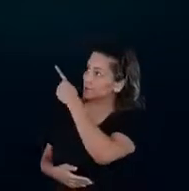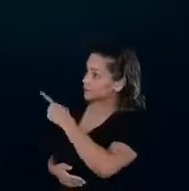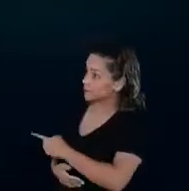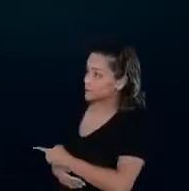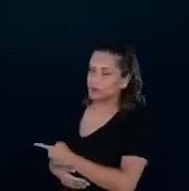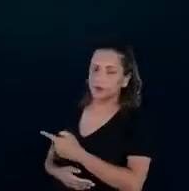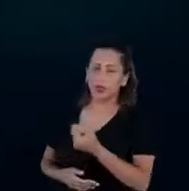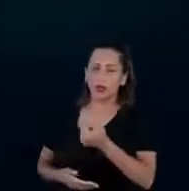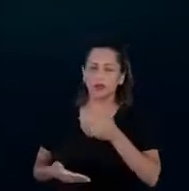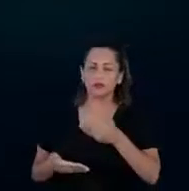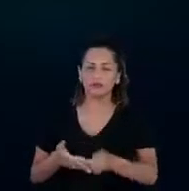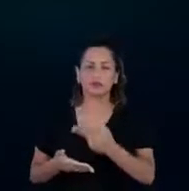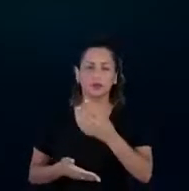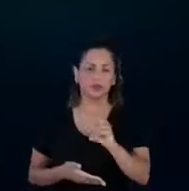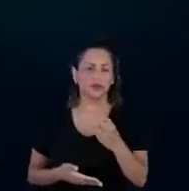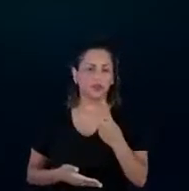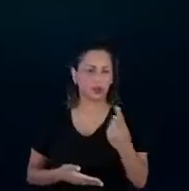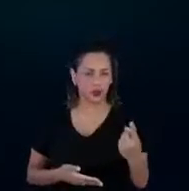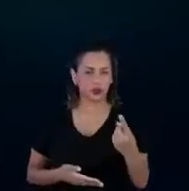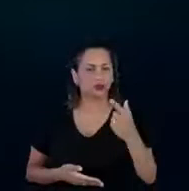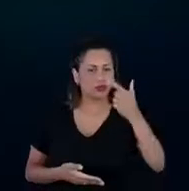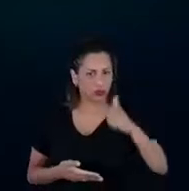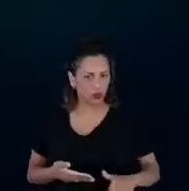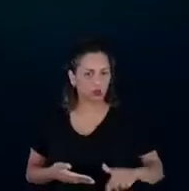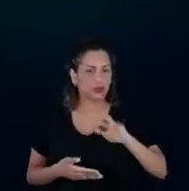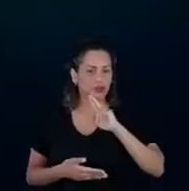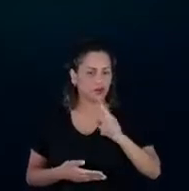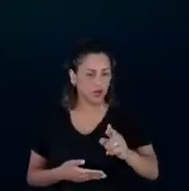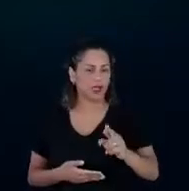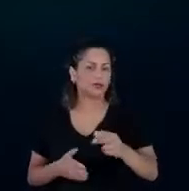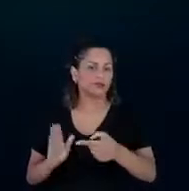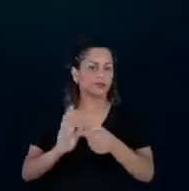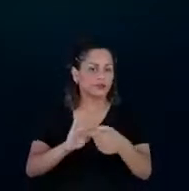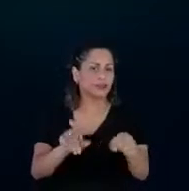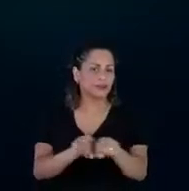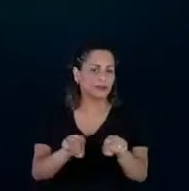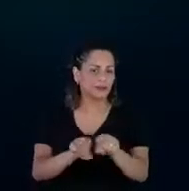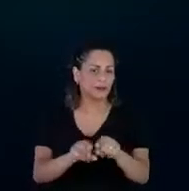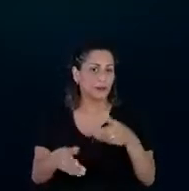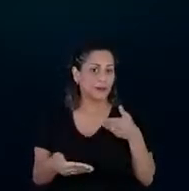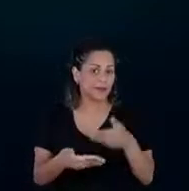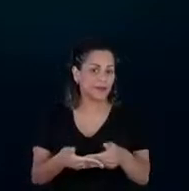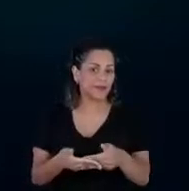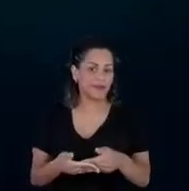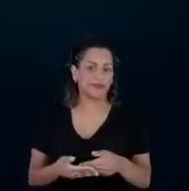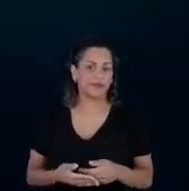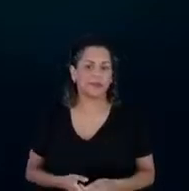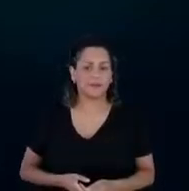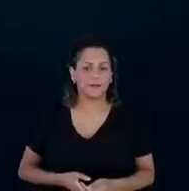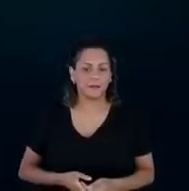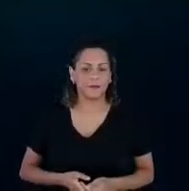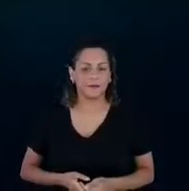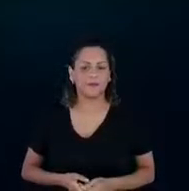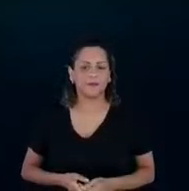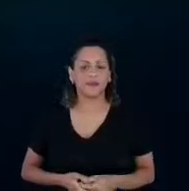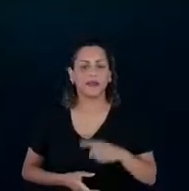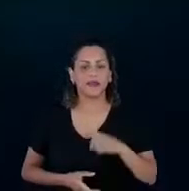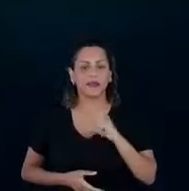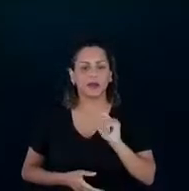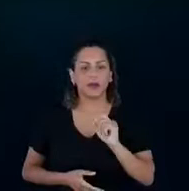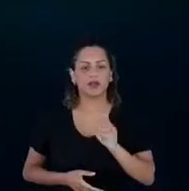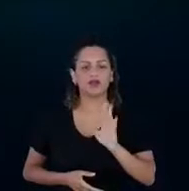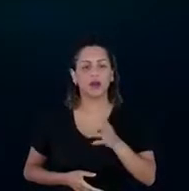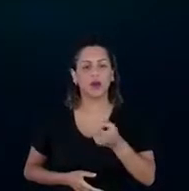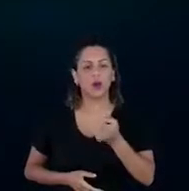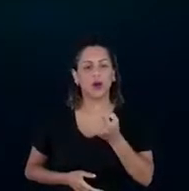mais um ano, então, em breve, gente vai lançar os resultados de 2021. Então, a gente está ali num patamar de aproximadamente 22 bilhões de